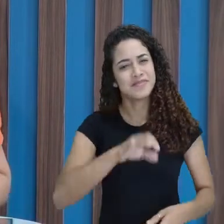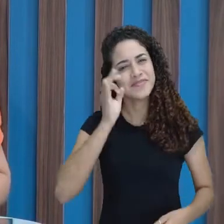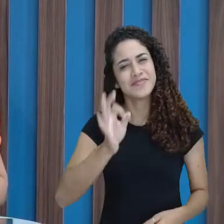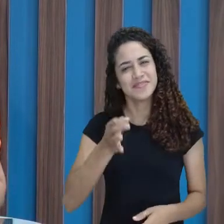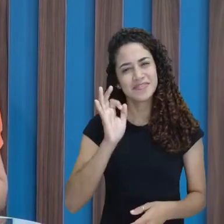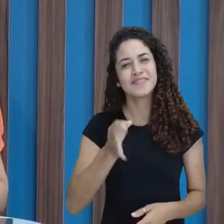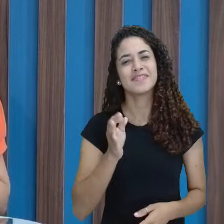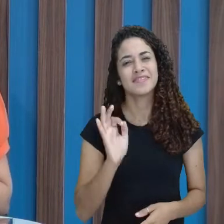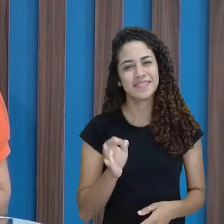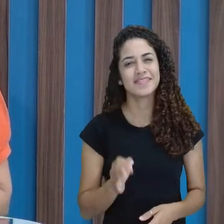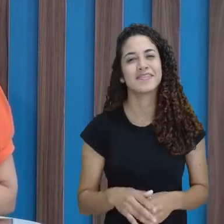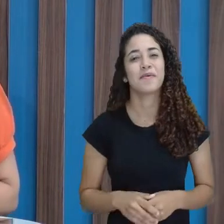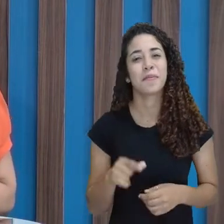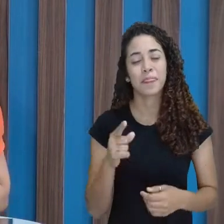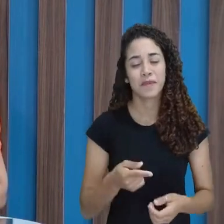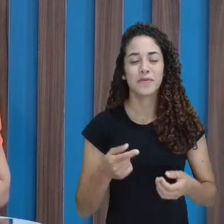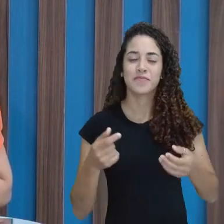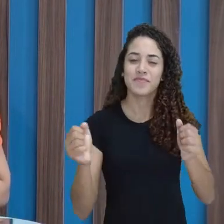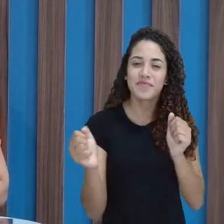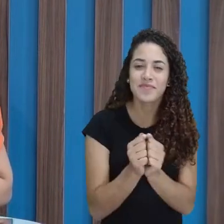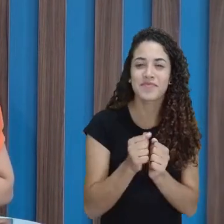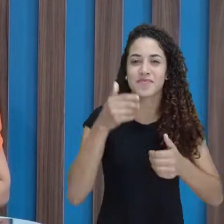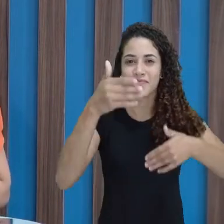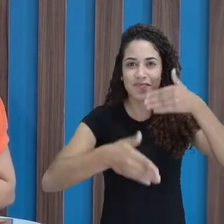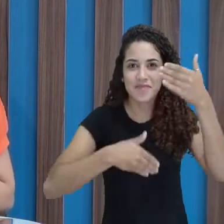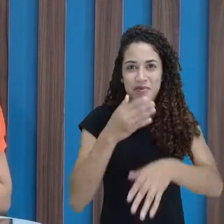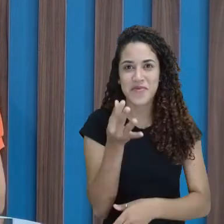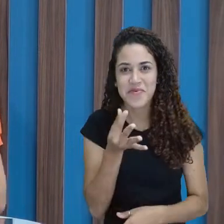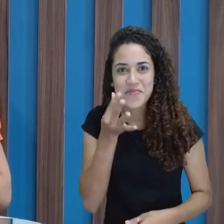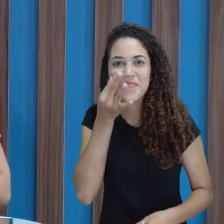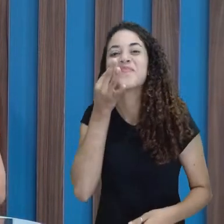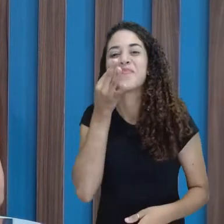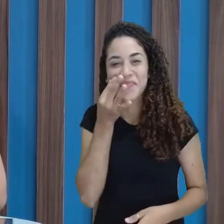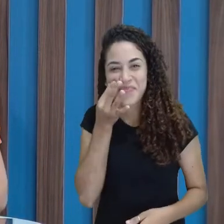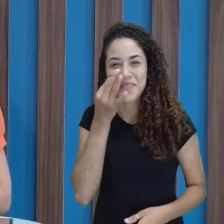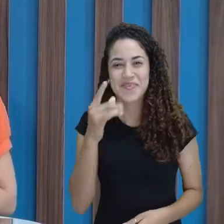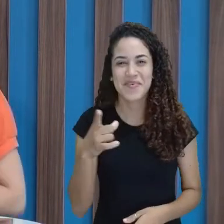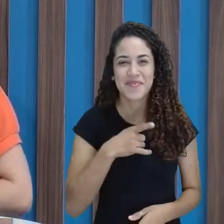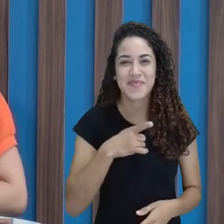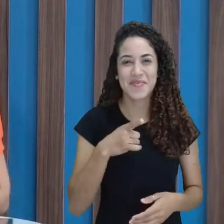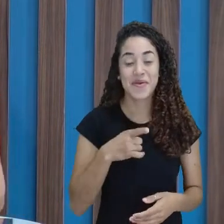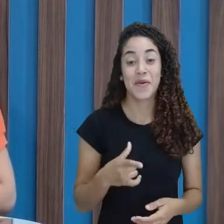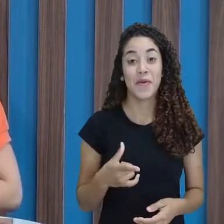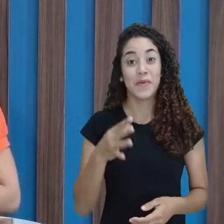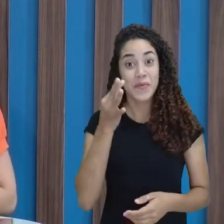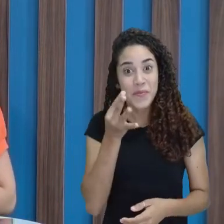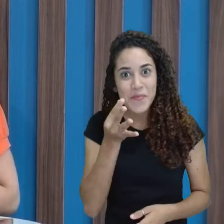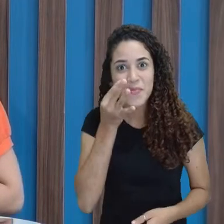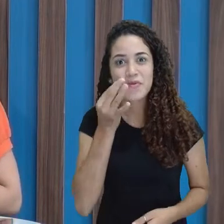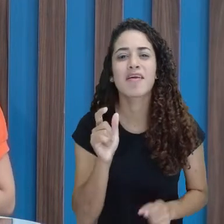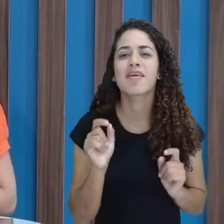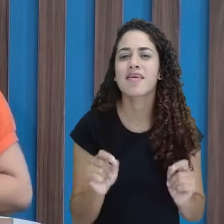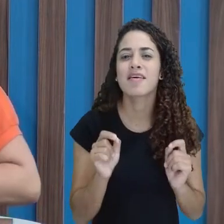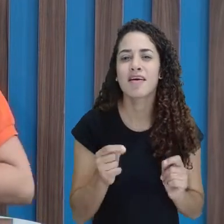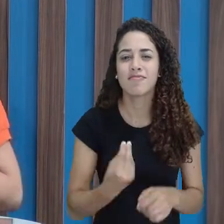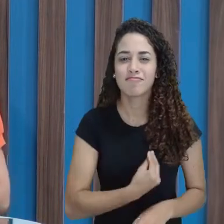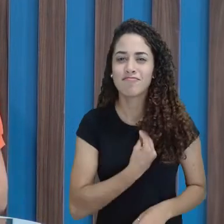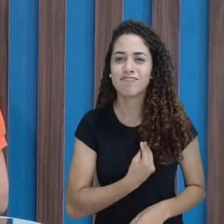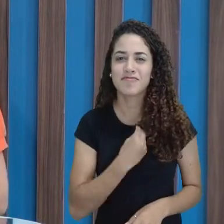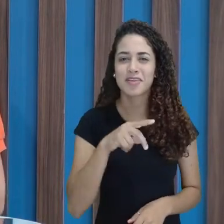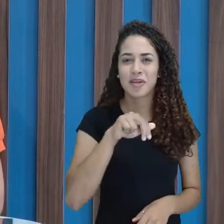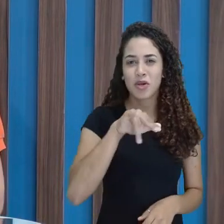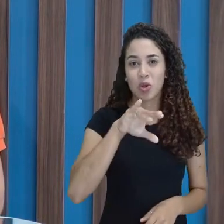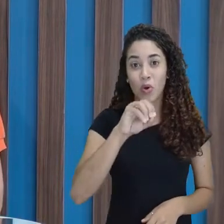aqui para participar com vocês ao vivo. E já temos a presença de Nicole. Seja bem-vinda, Nicole.